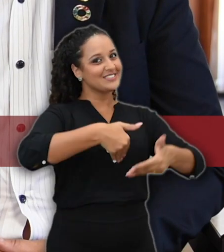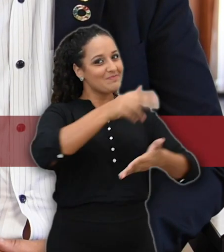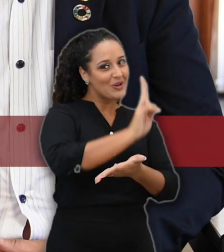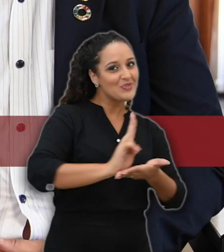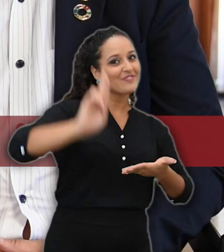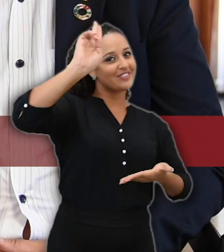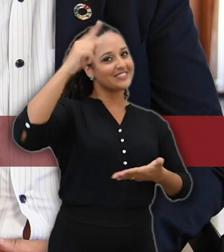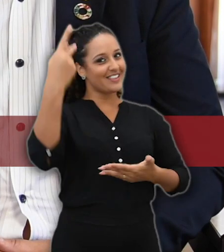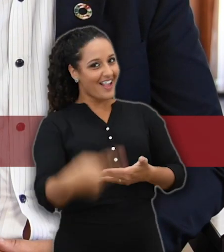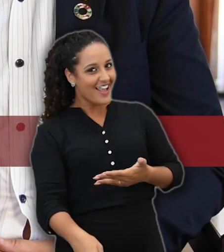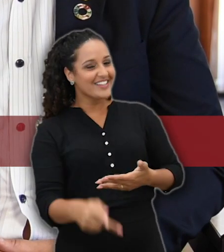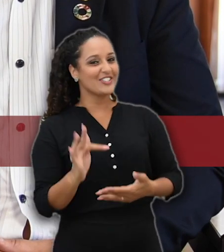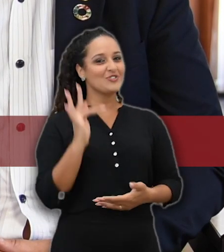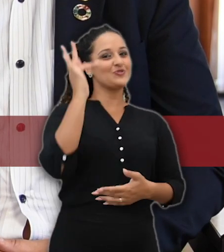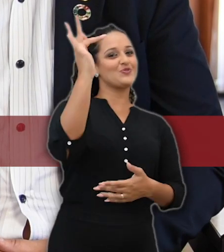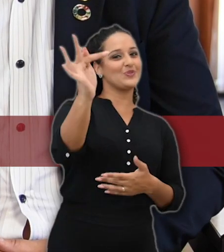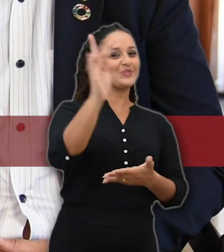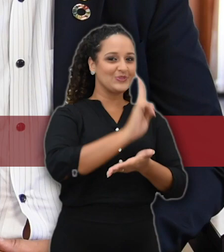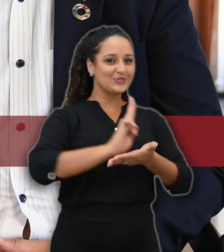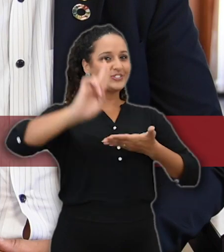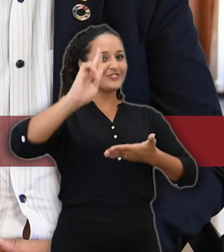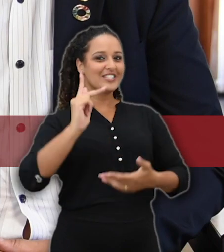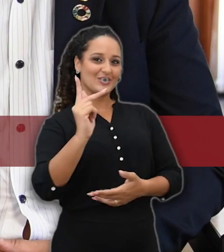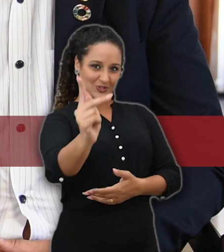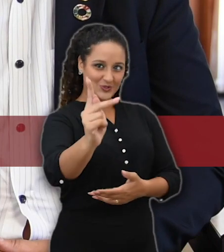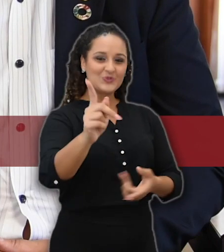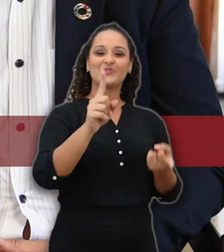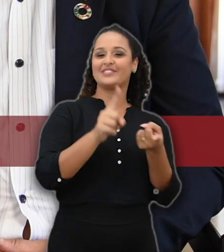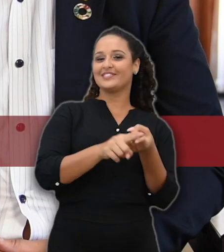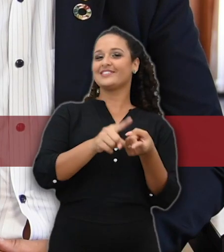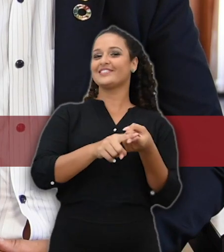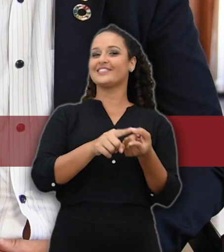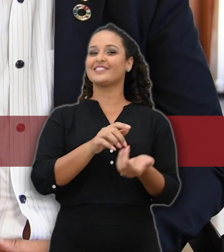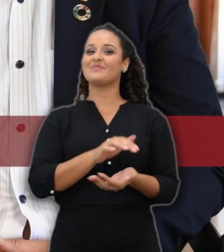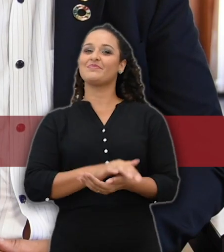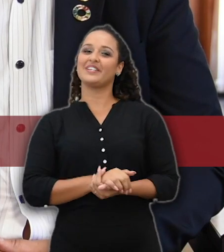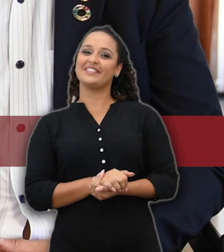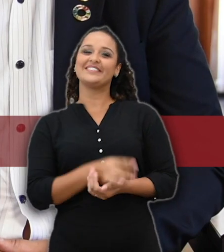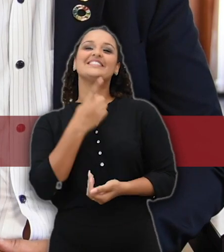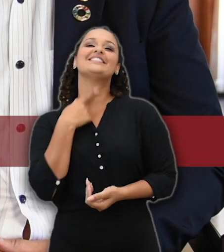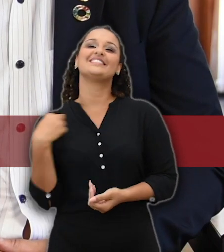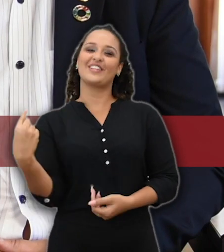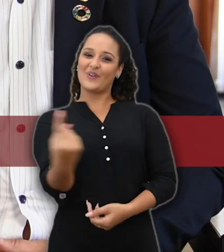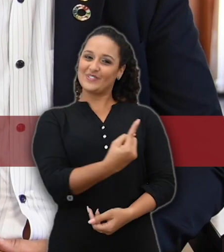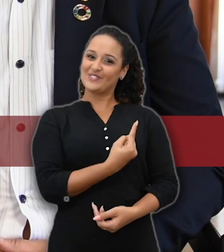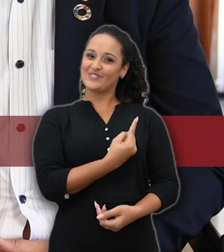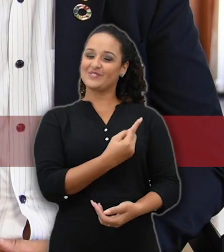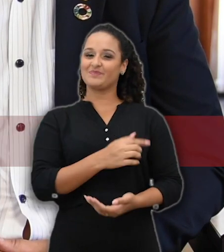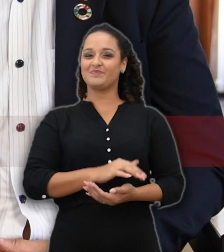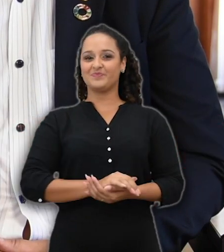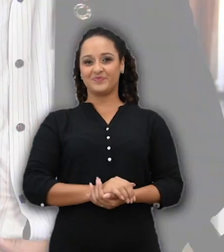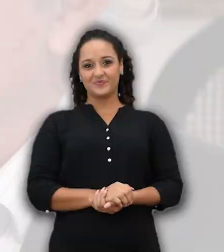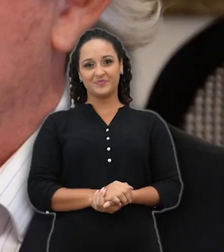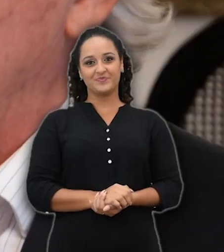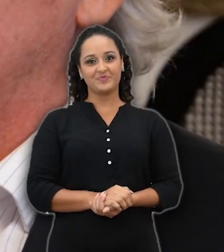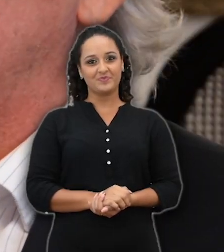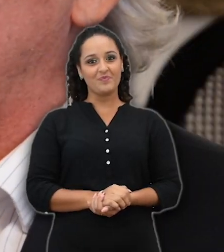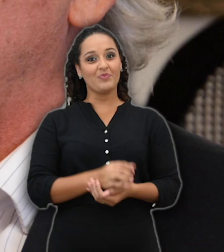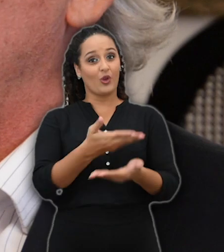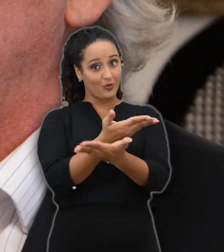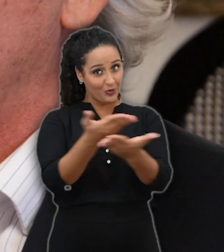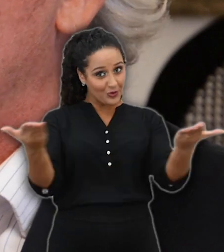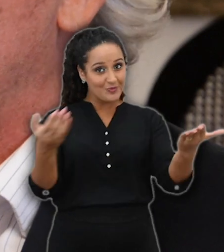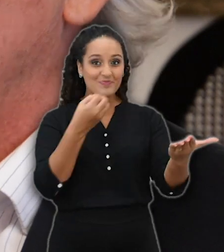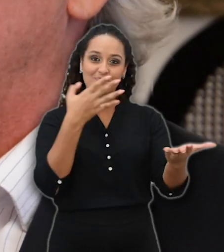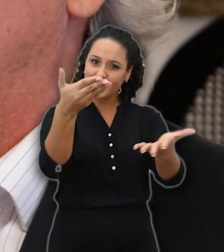a se inscrever e a fazer parte dessa universidade, que também será sua. Assim desejamos. Sejam